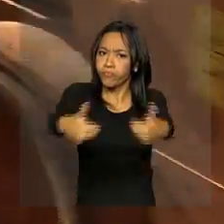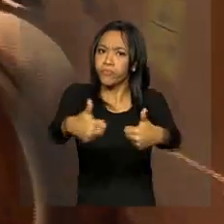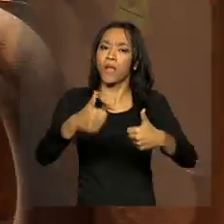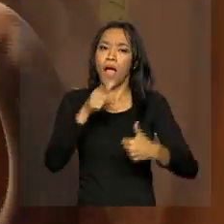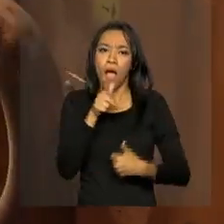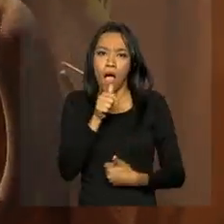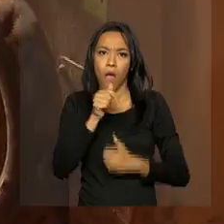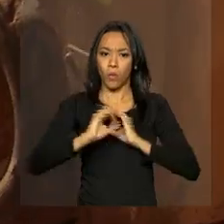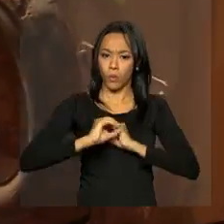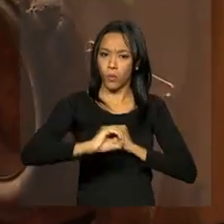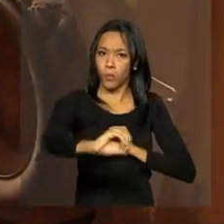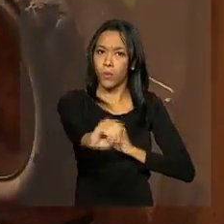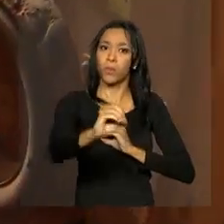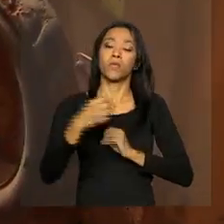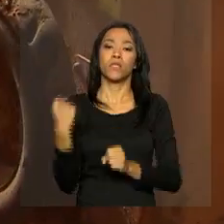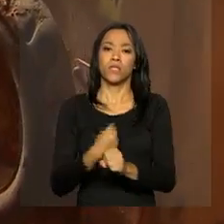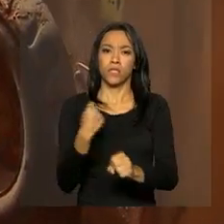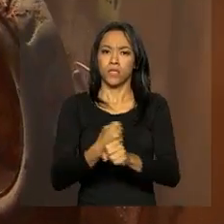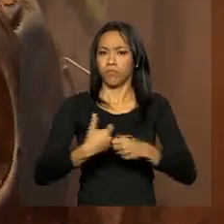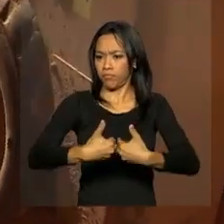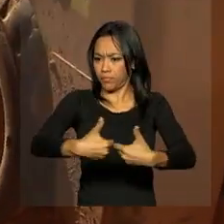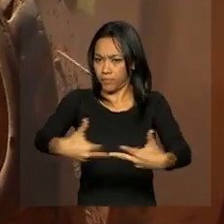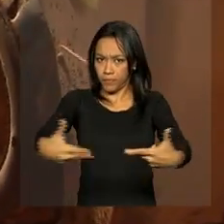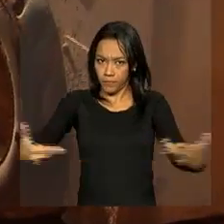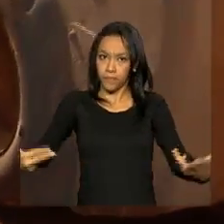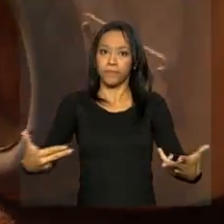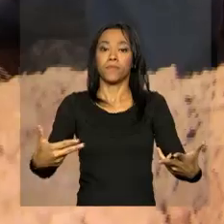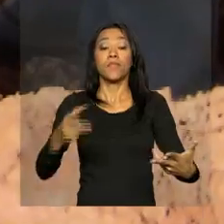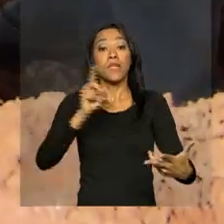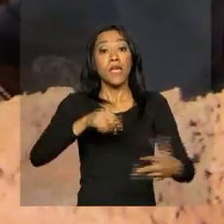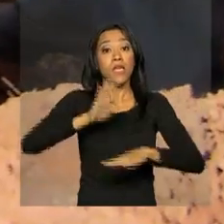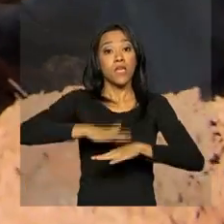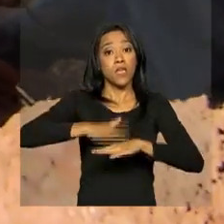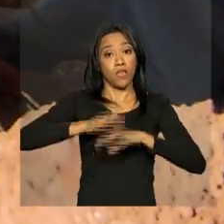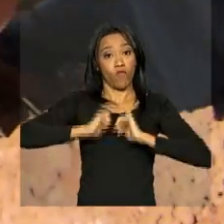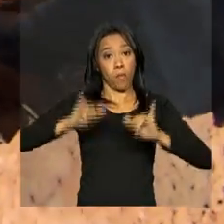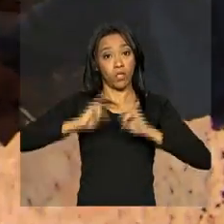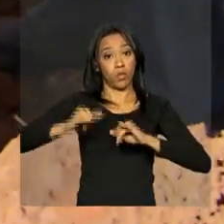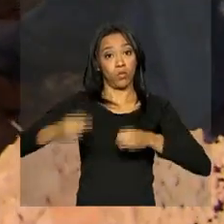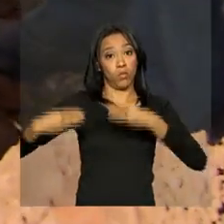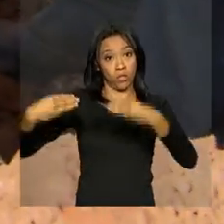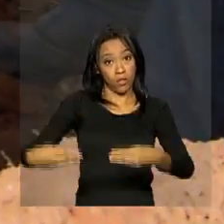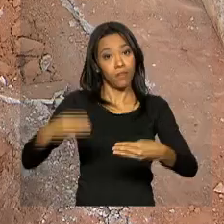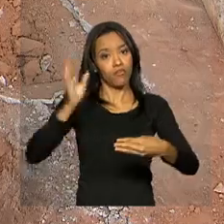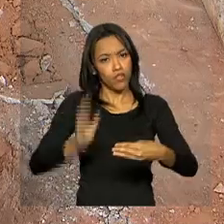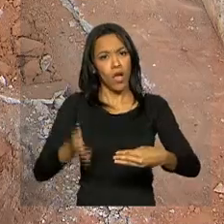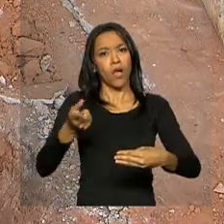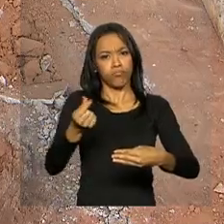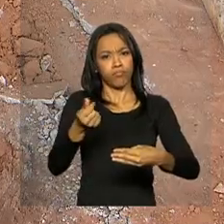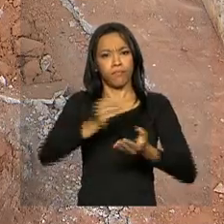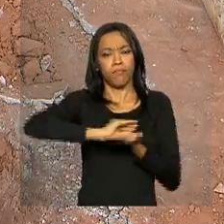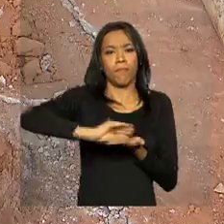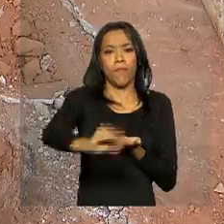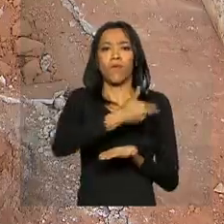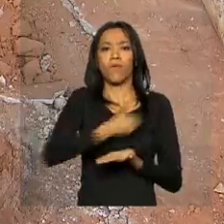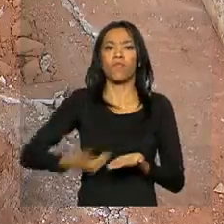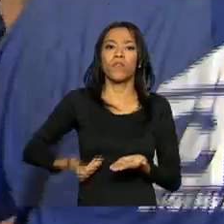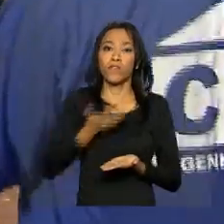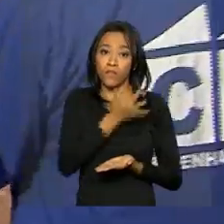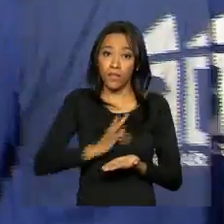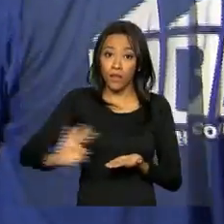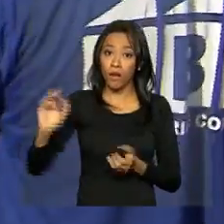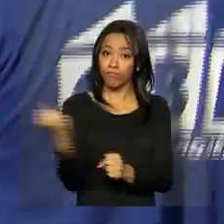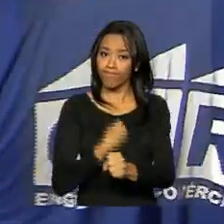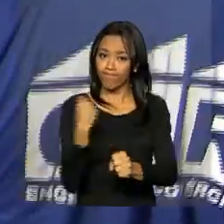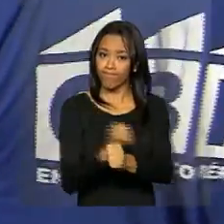sanitário em cerca de 5 mil municípios. Segundo dados do Ministério das Cidades, já foram investidos pelo governo federal em